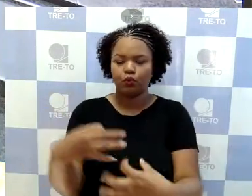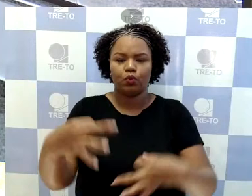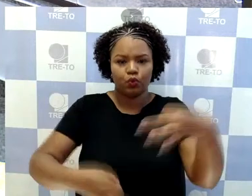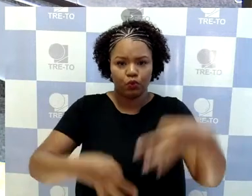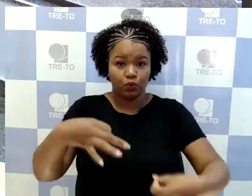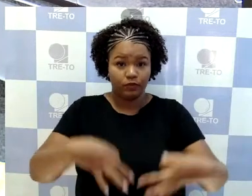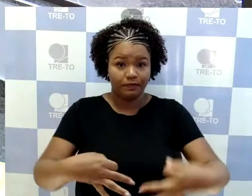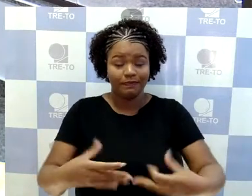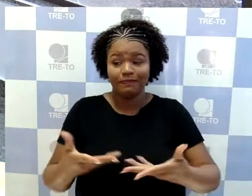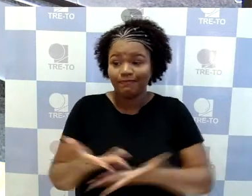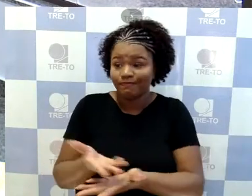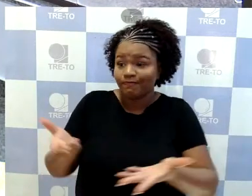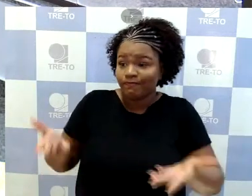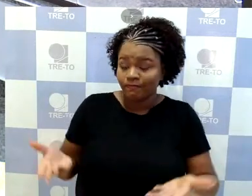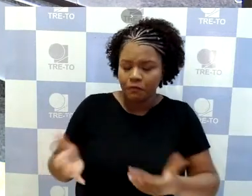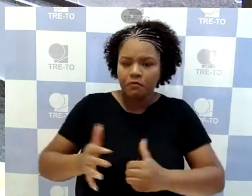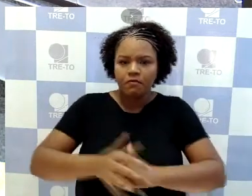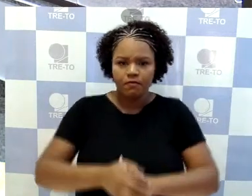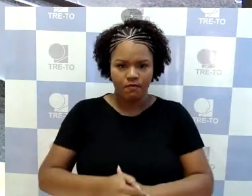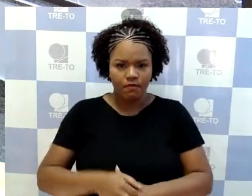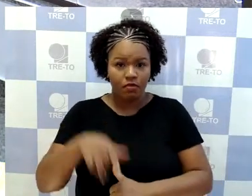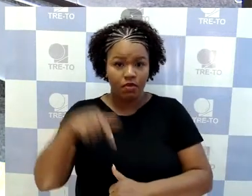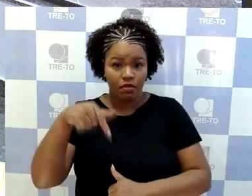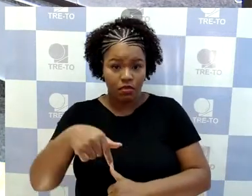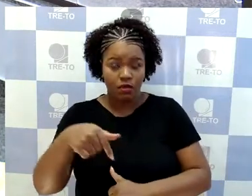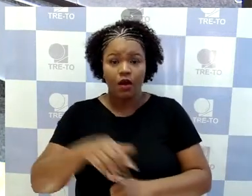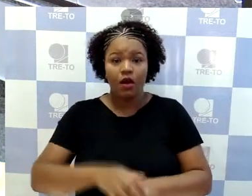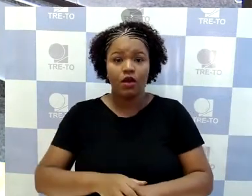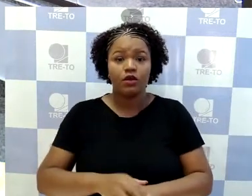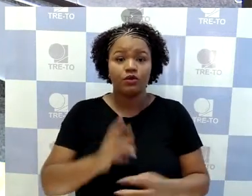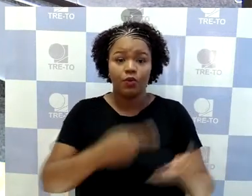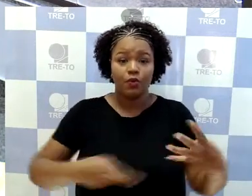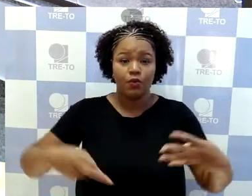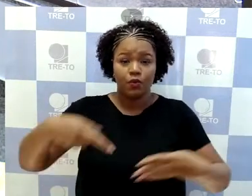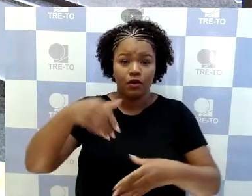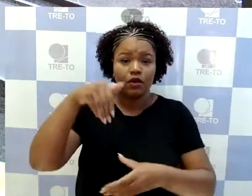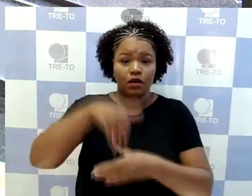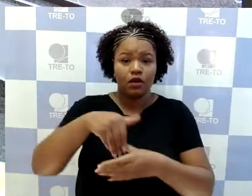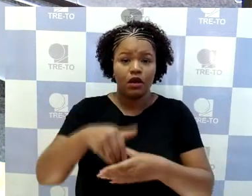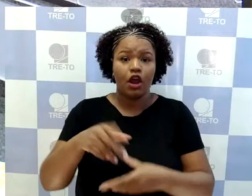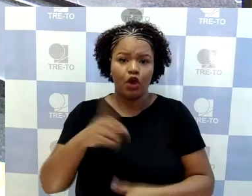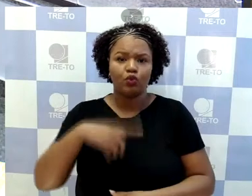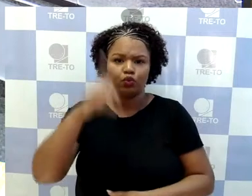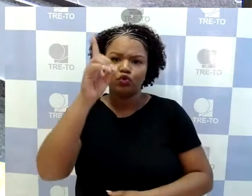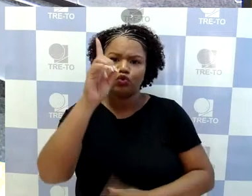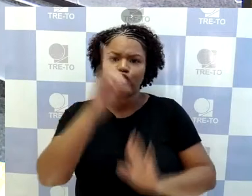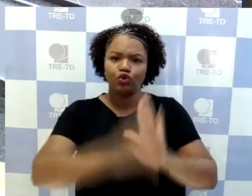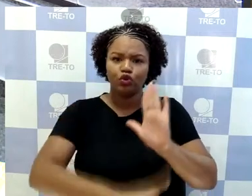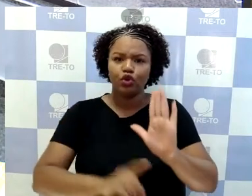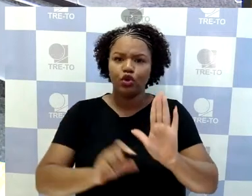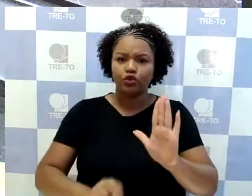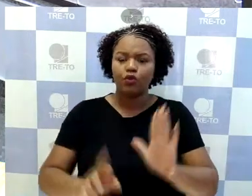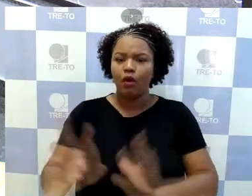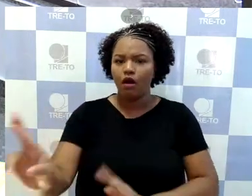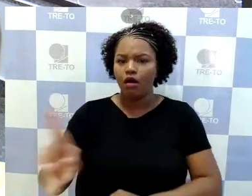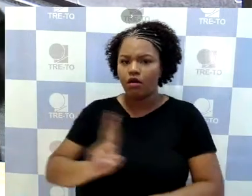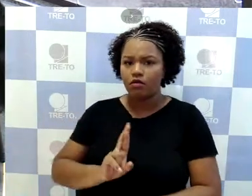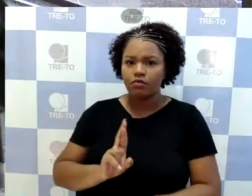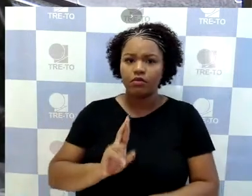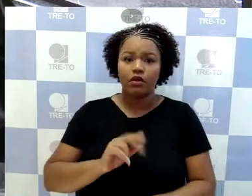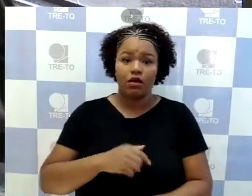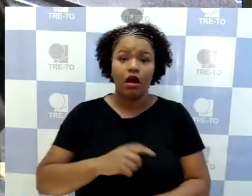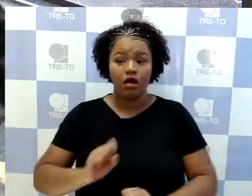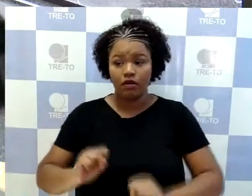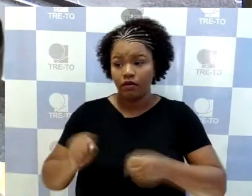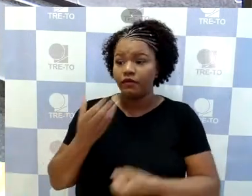Excelências, trata-se esse caso de recurso eleitoral oriundo de um direito de resposta, o qual, preliminarmente, a defesa vem pedir a